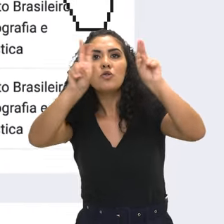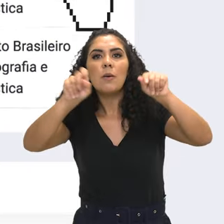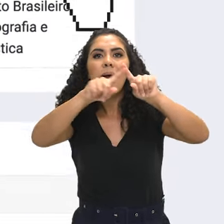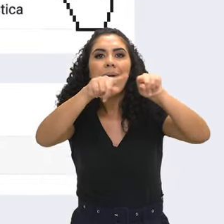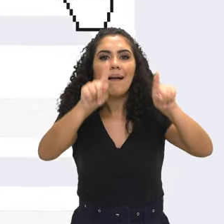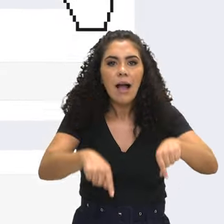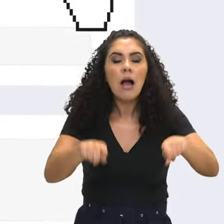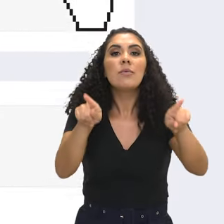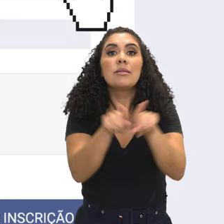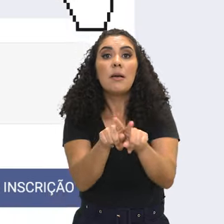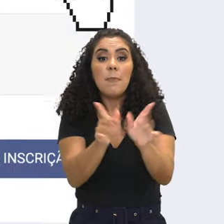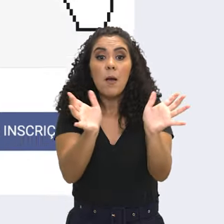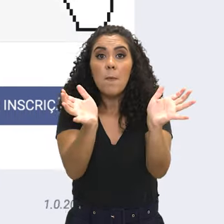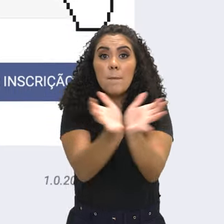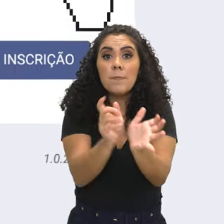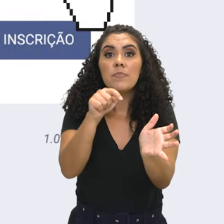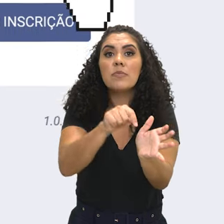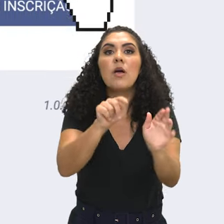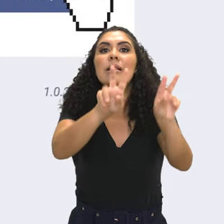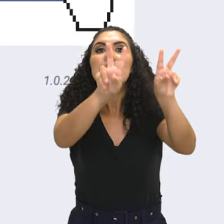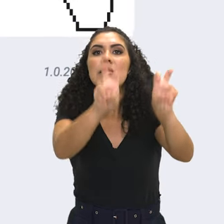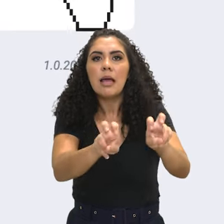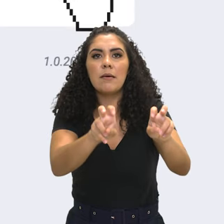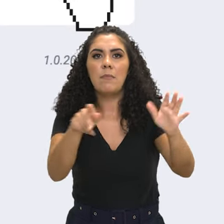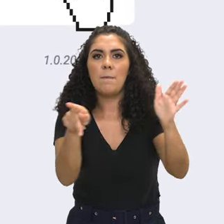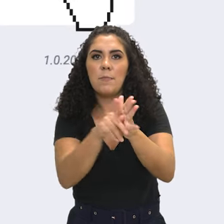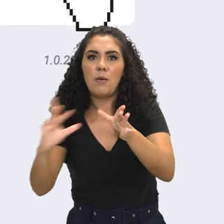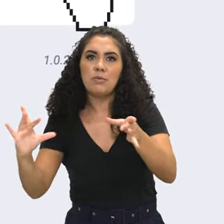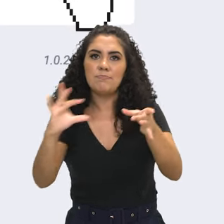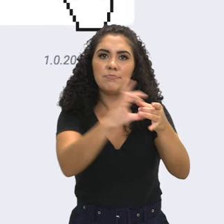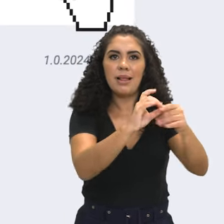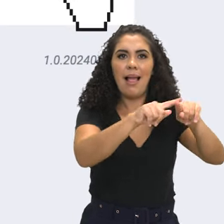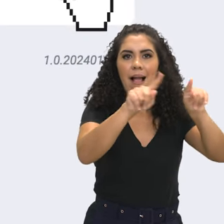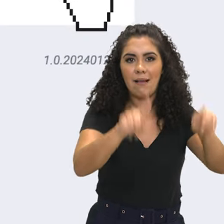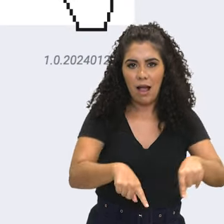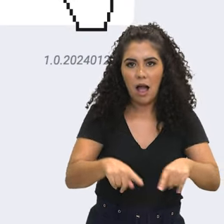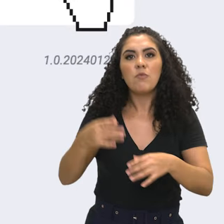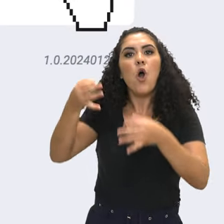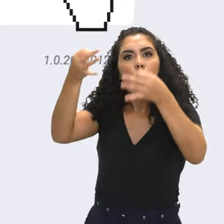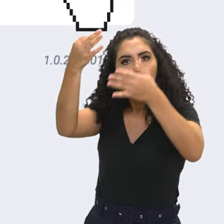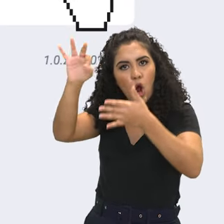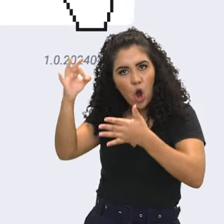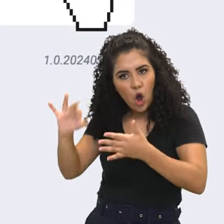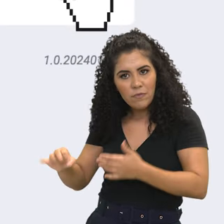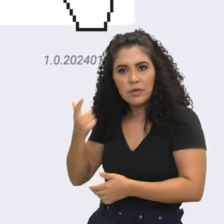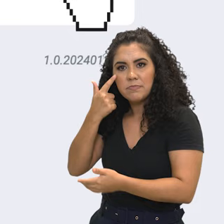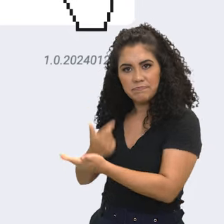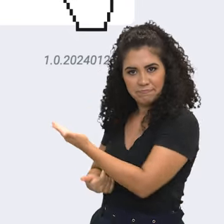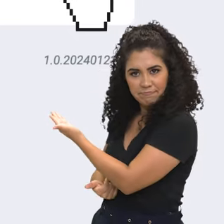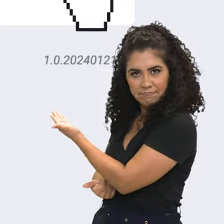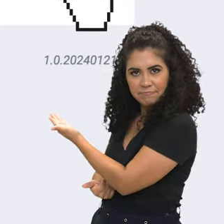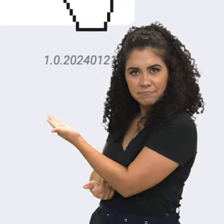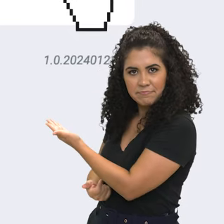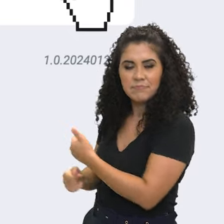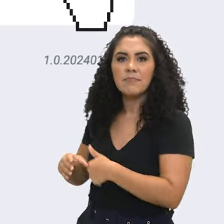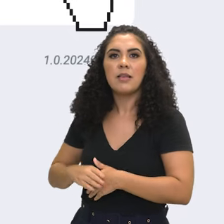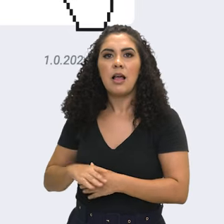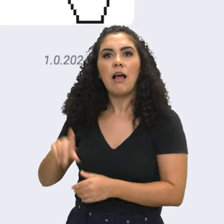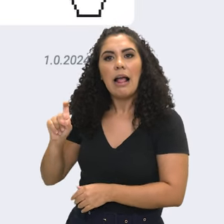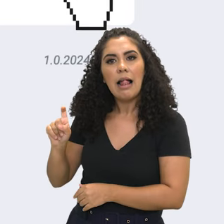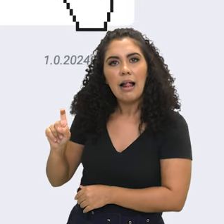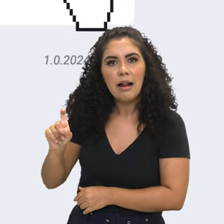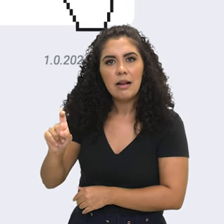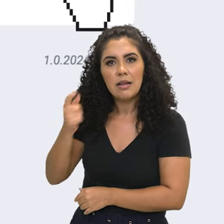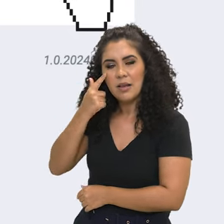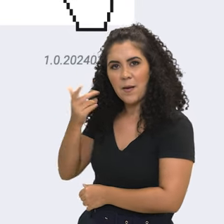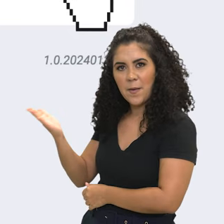fiz para a disputa de cargo e o bloco temático no qual esses cargos estão. Eu confirmo sim, essas são as opções que eu fiz